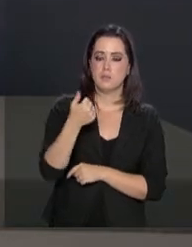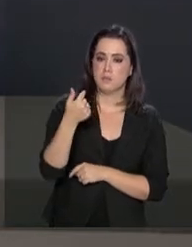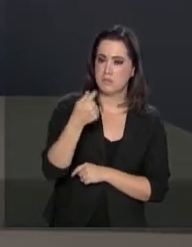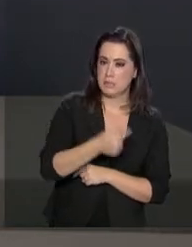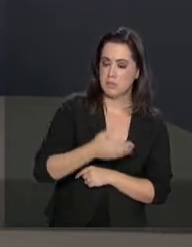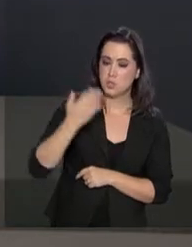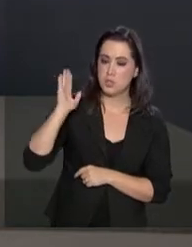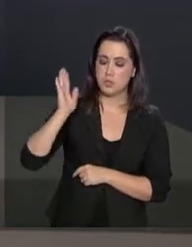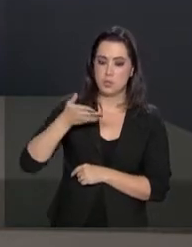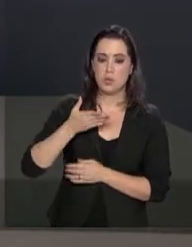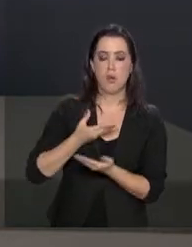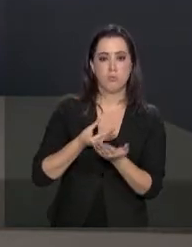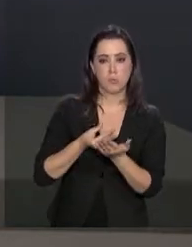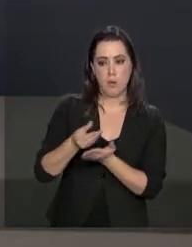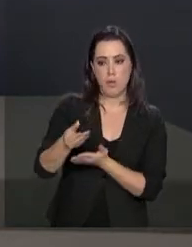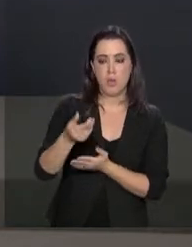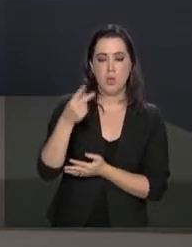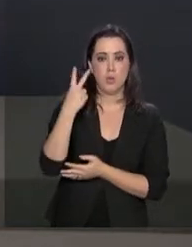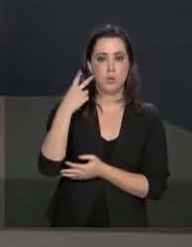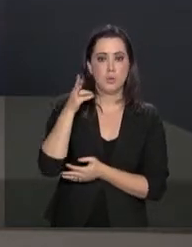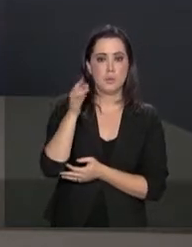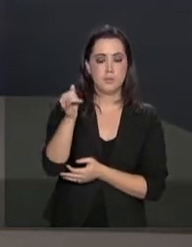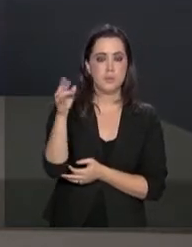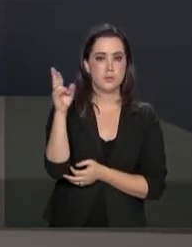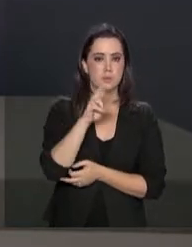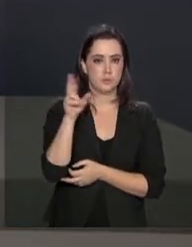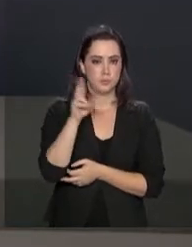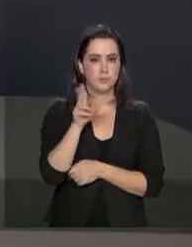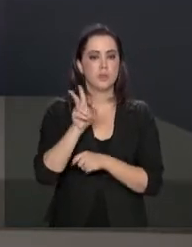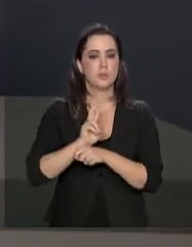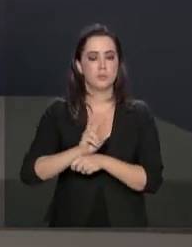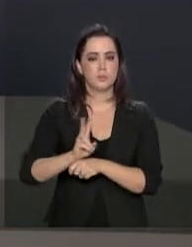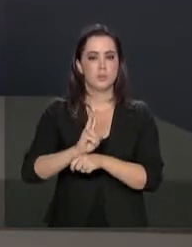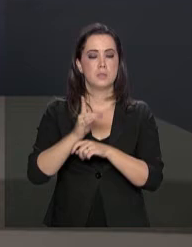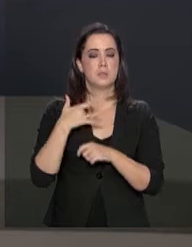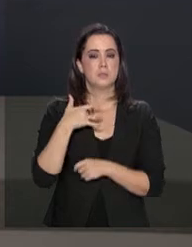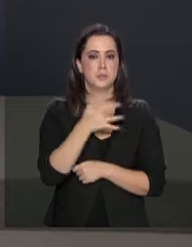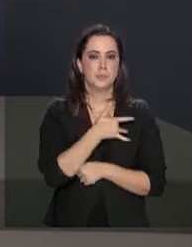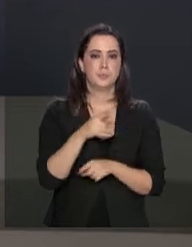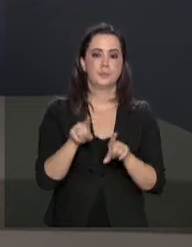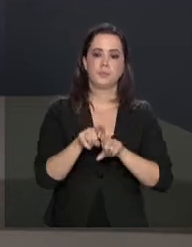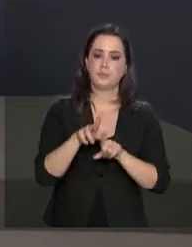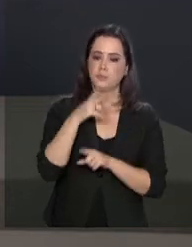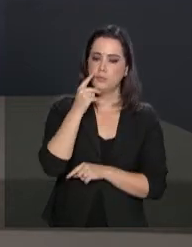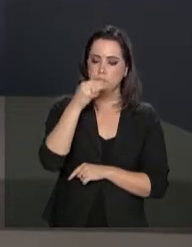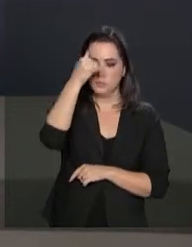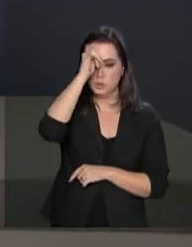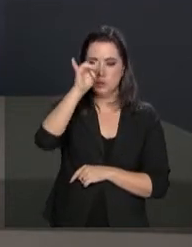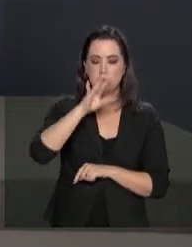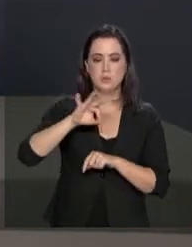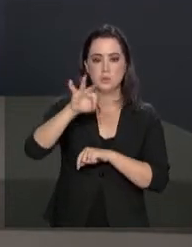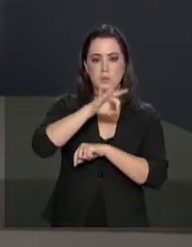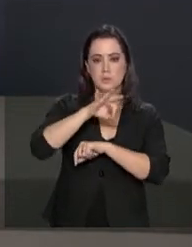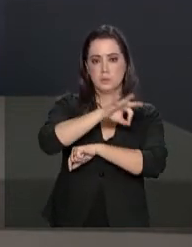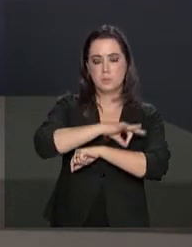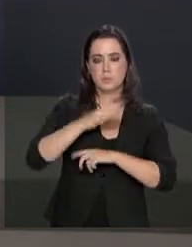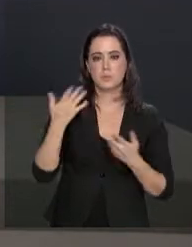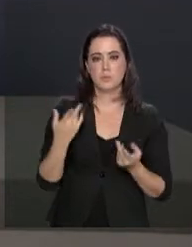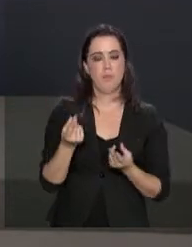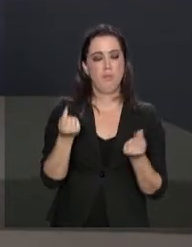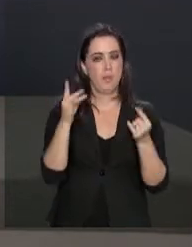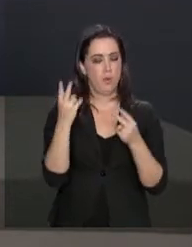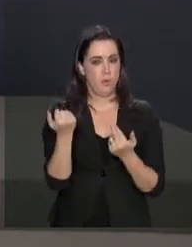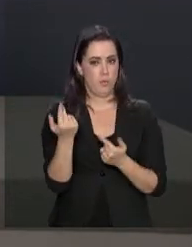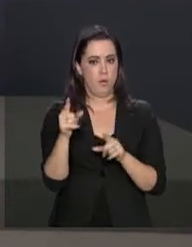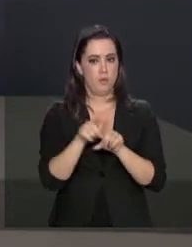2 bilhões de reais em recursos para as ações de vigilância em saúde, incluindo o combate ao mosquito Aedes, valor